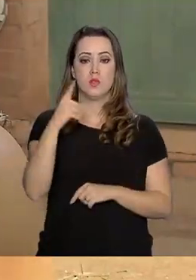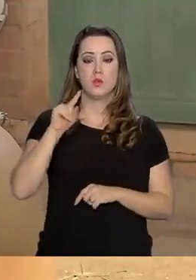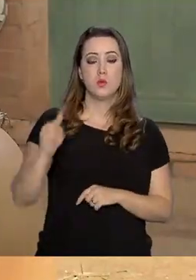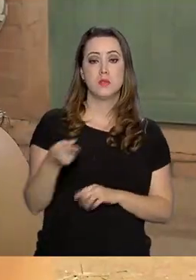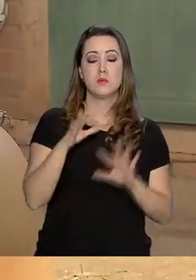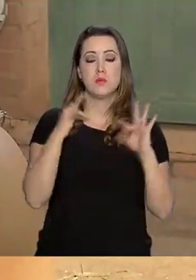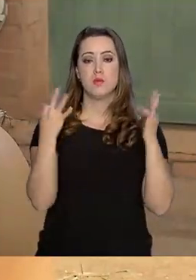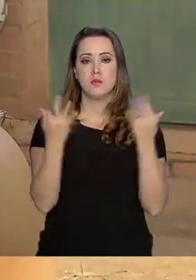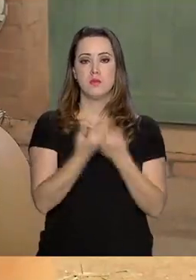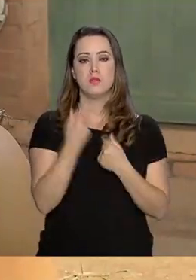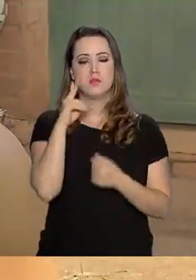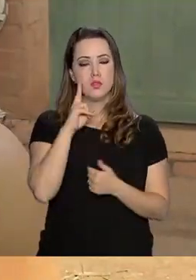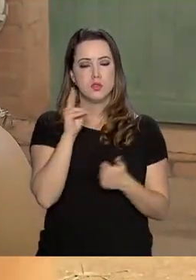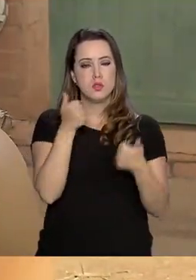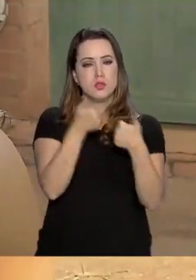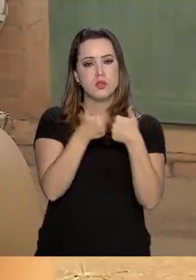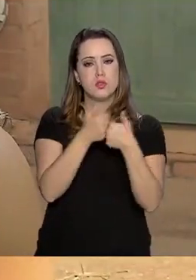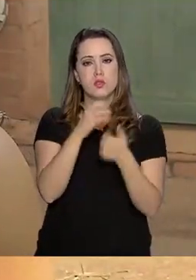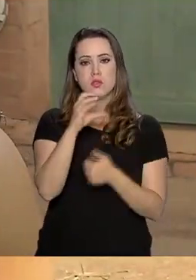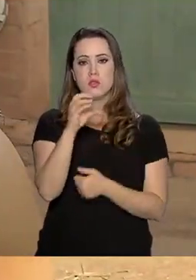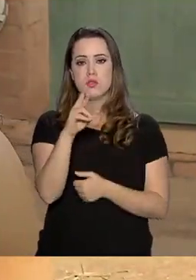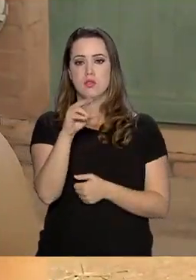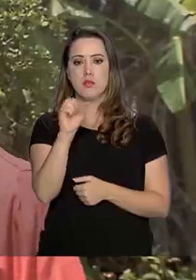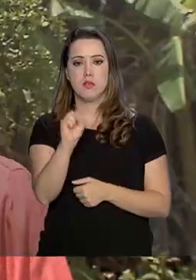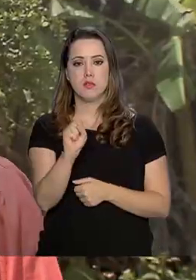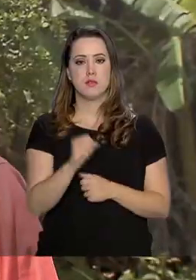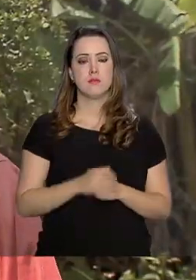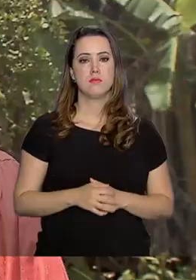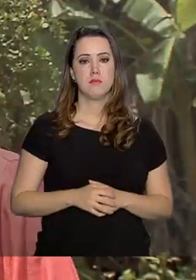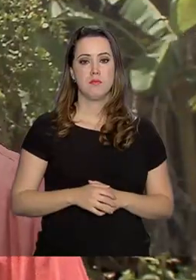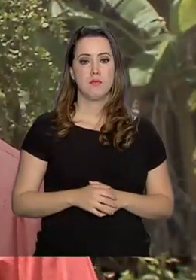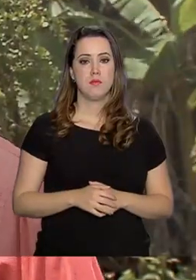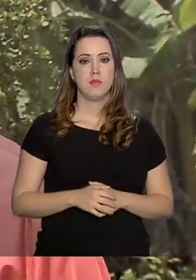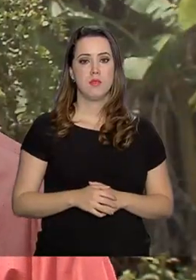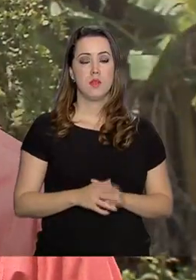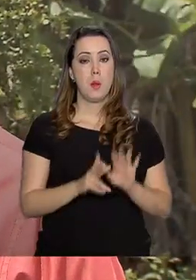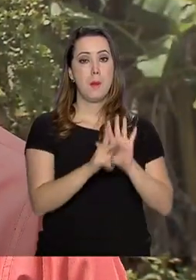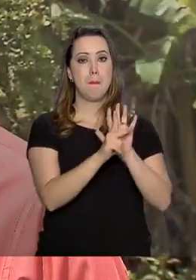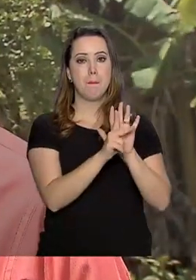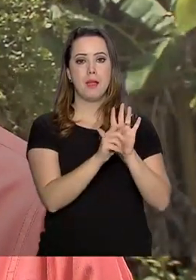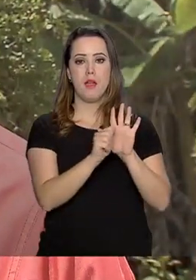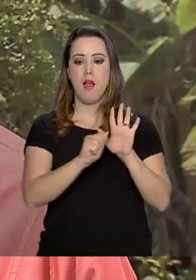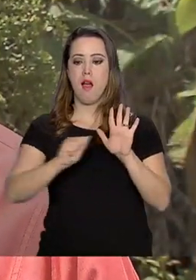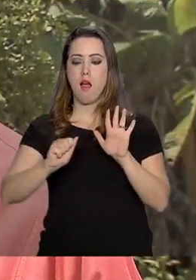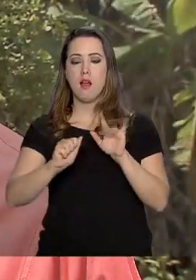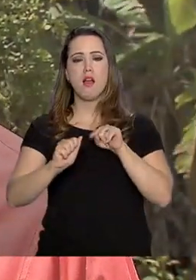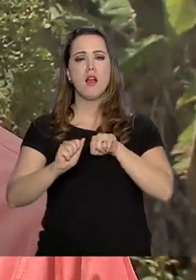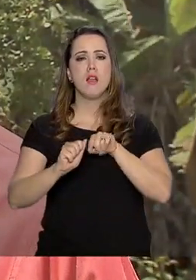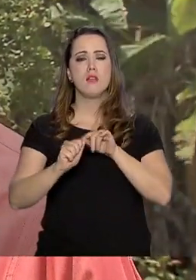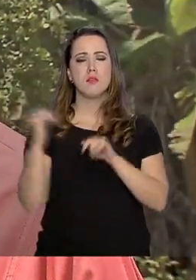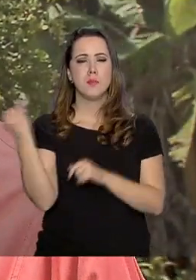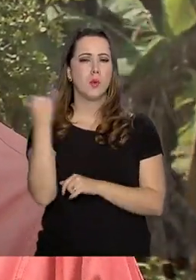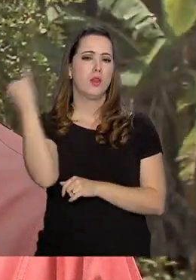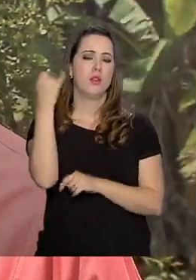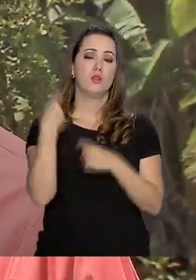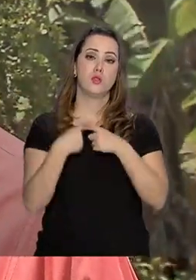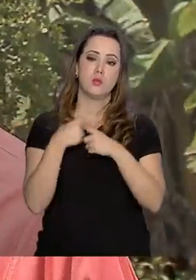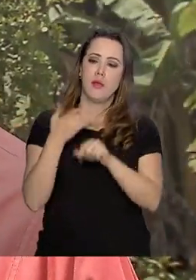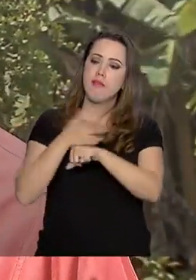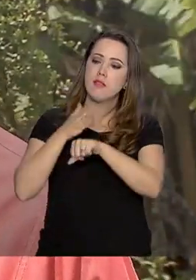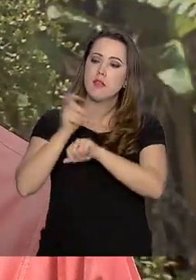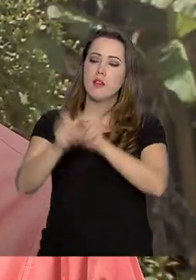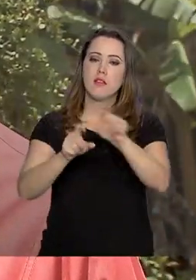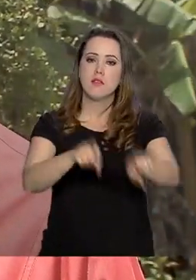mil famílias que nós acompanhamos no CRAS de Planaltina. O PAA, ele é uma grande escola. Ele capacita os produtores, as